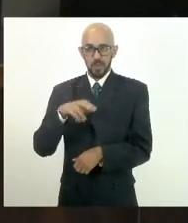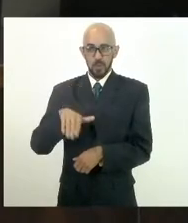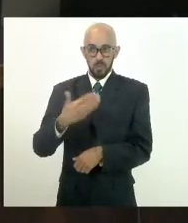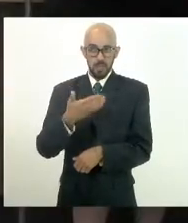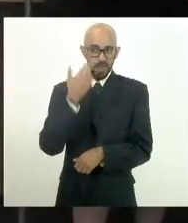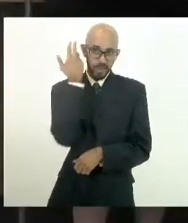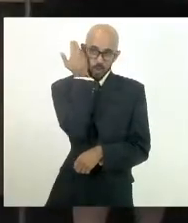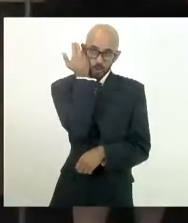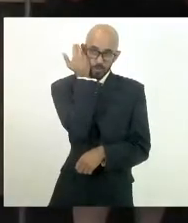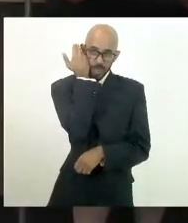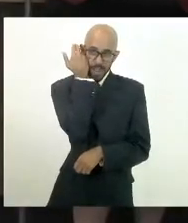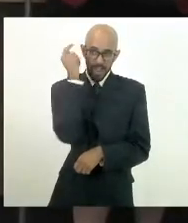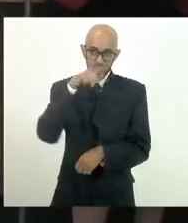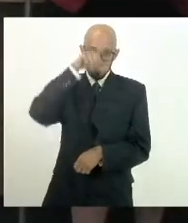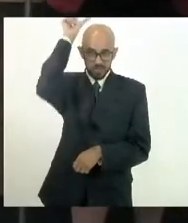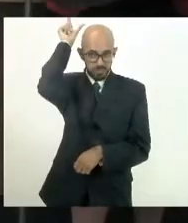colete,